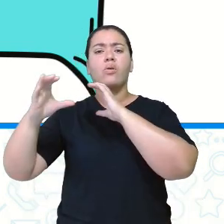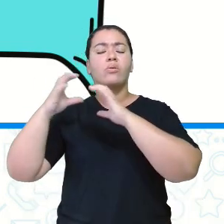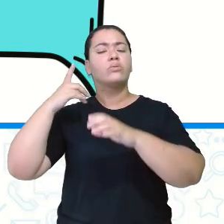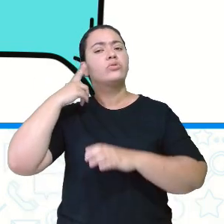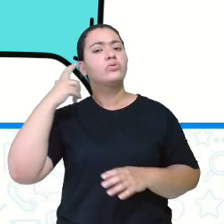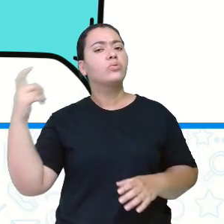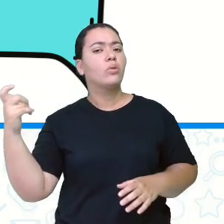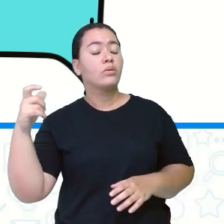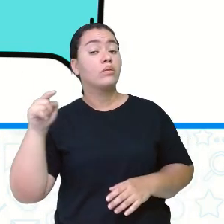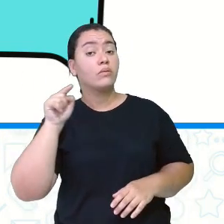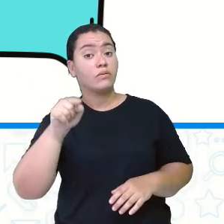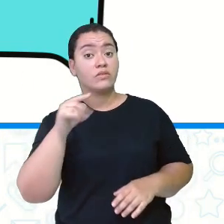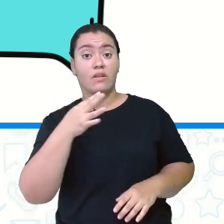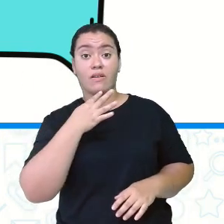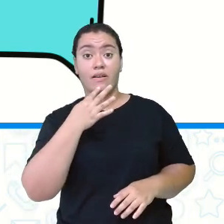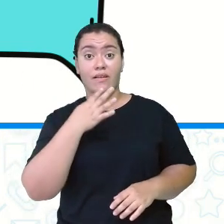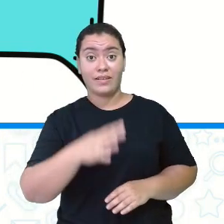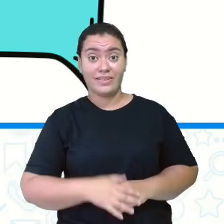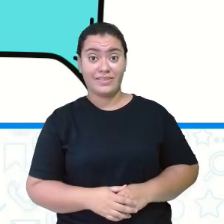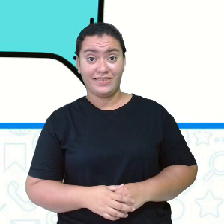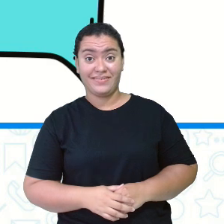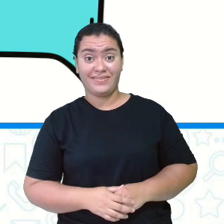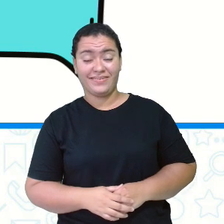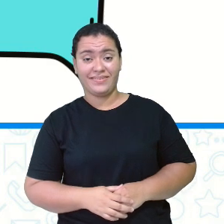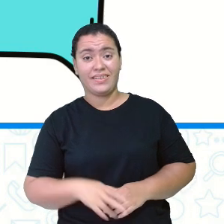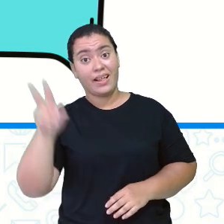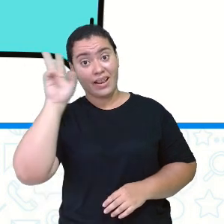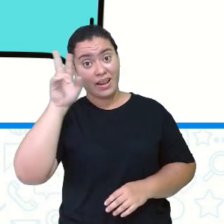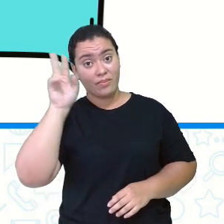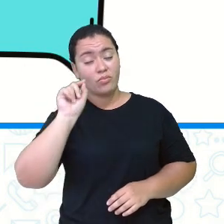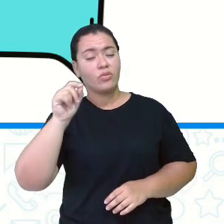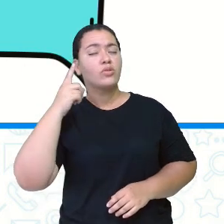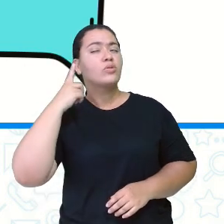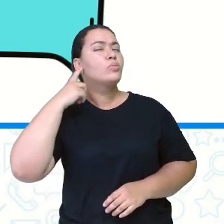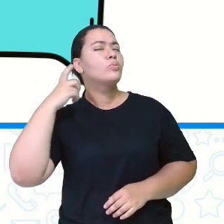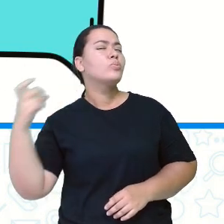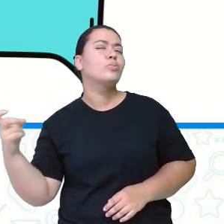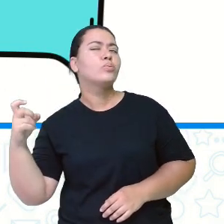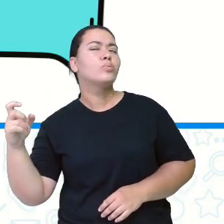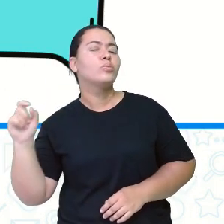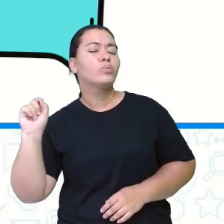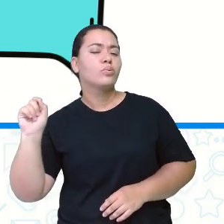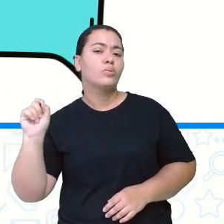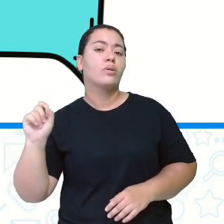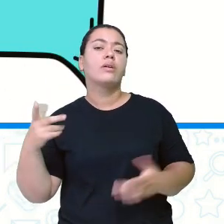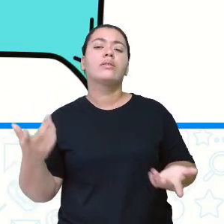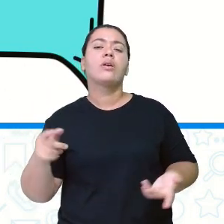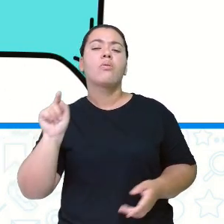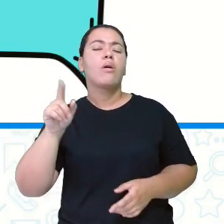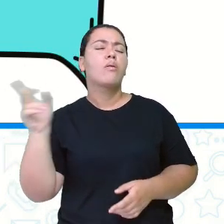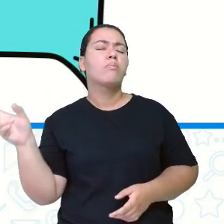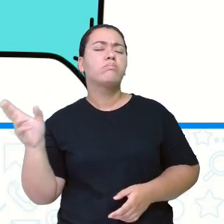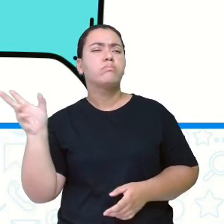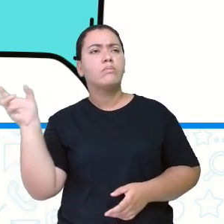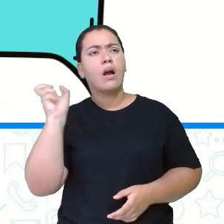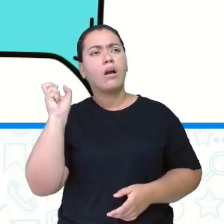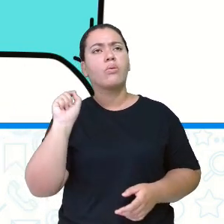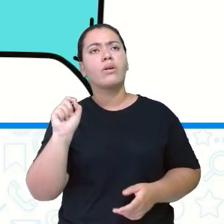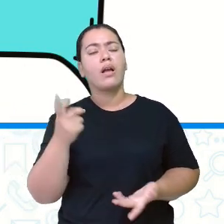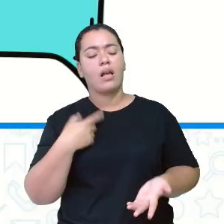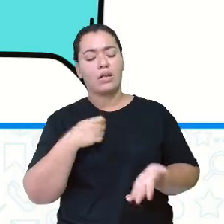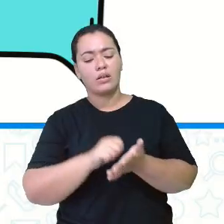sonoros que vocês conhecem. Então, escrevam. Lembrando, sonoro refere-se a som. Então, quais são os meios de comunicação